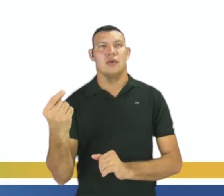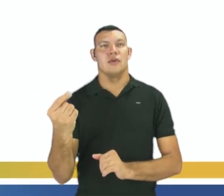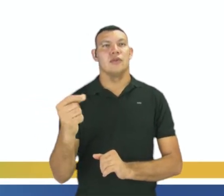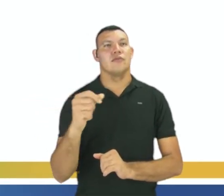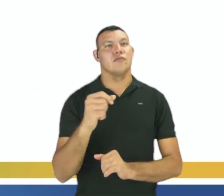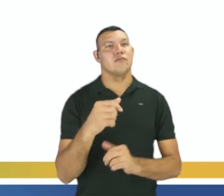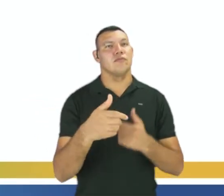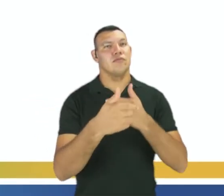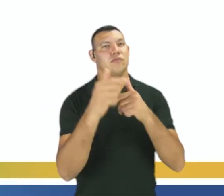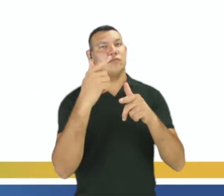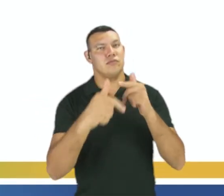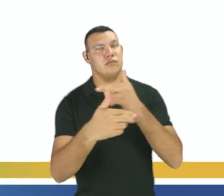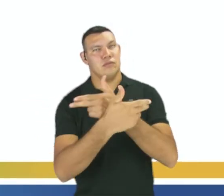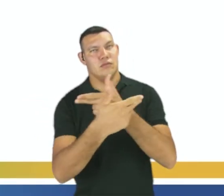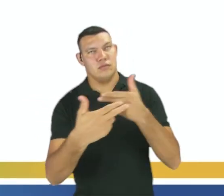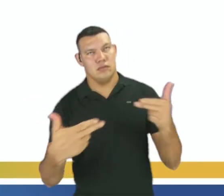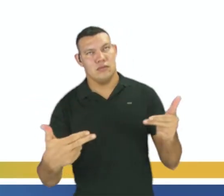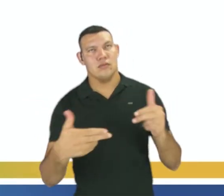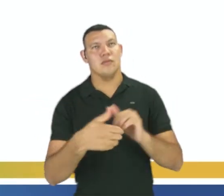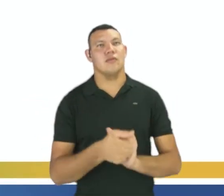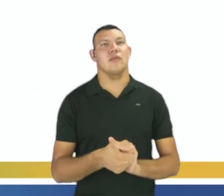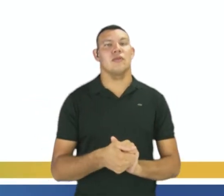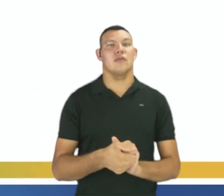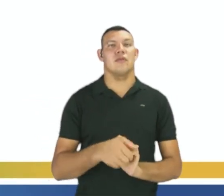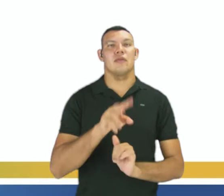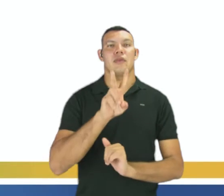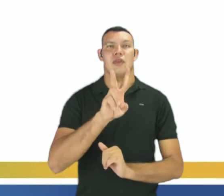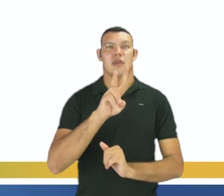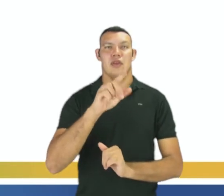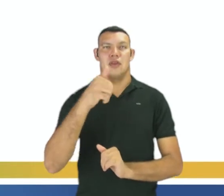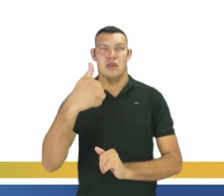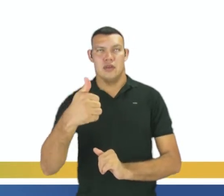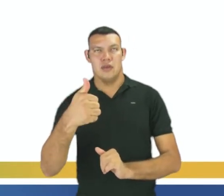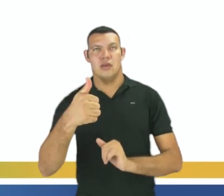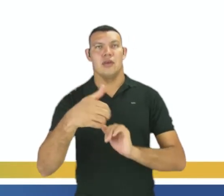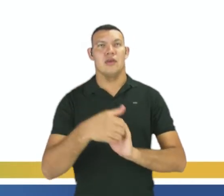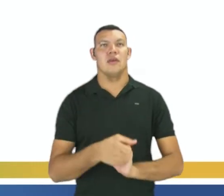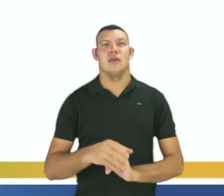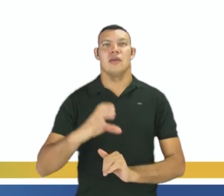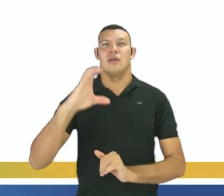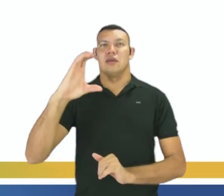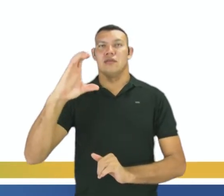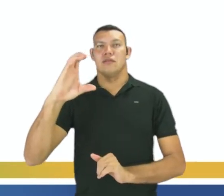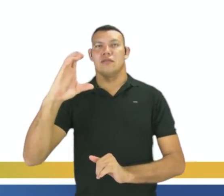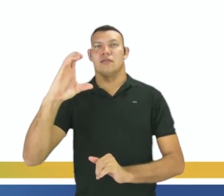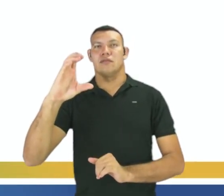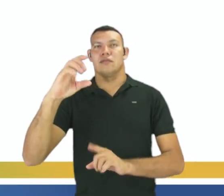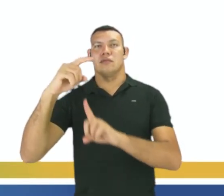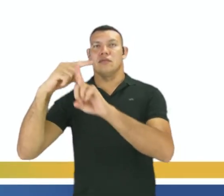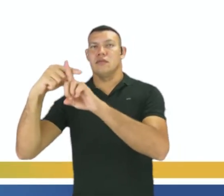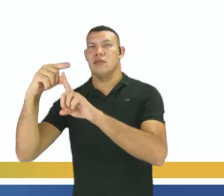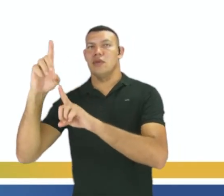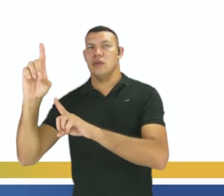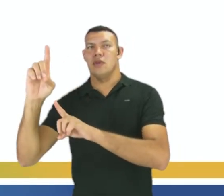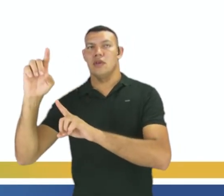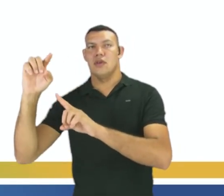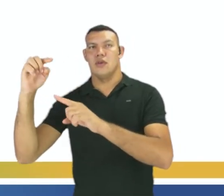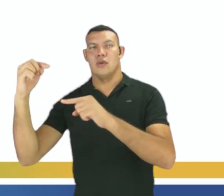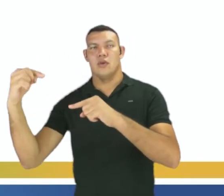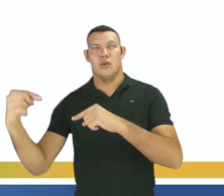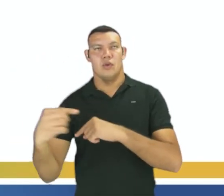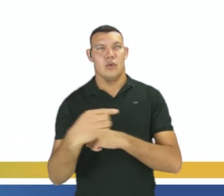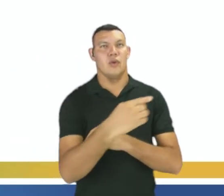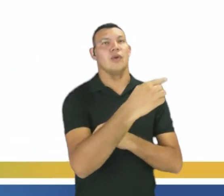produto, nós temos velocidade 1. Quando nós temos os produtos formando reagente, nós temos a velocidade